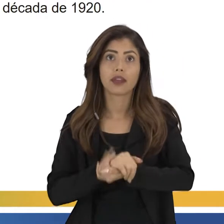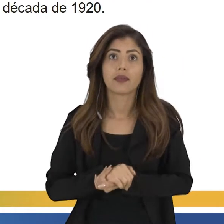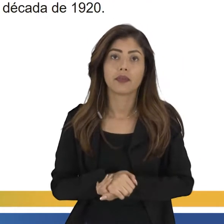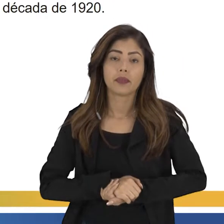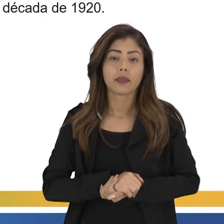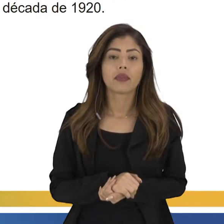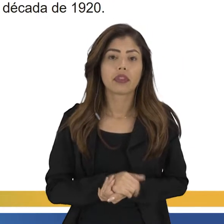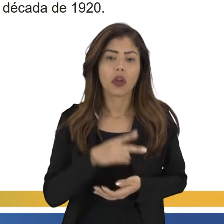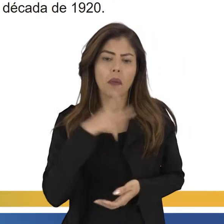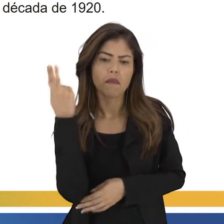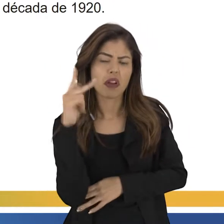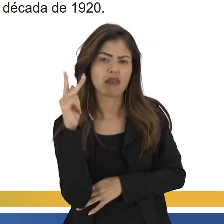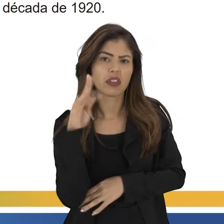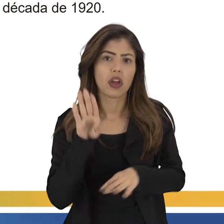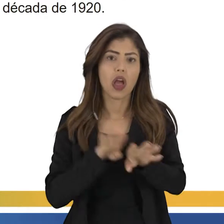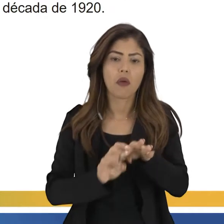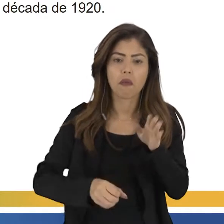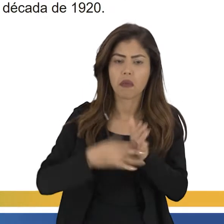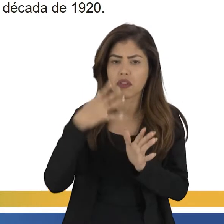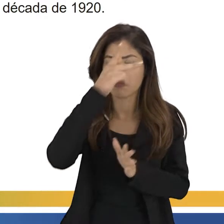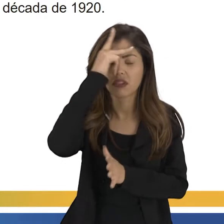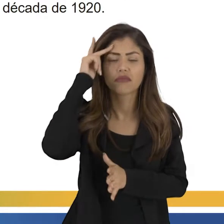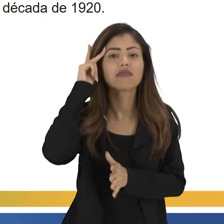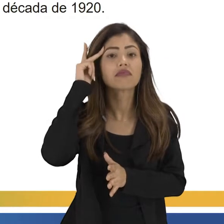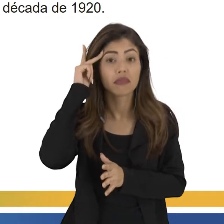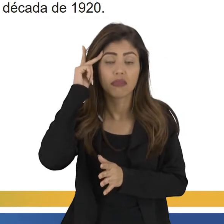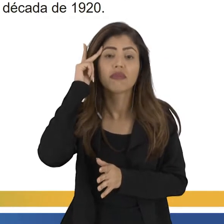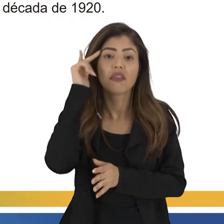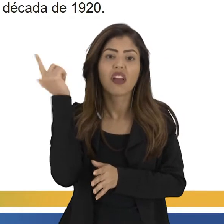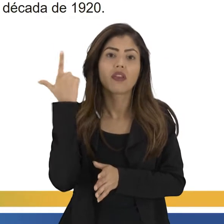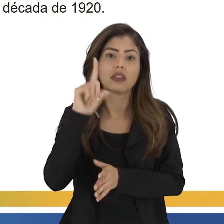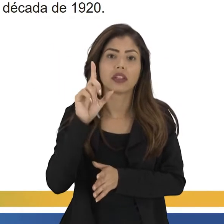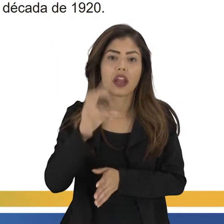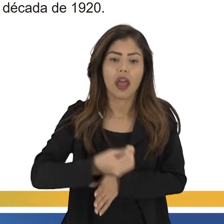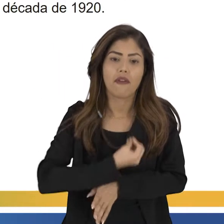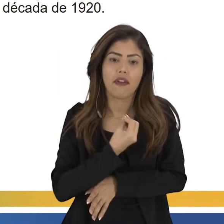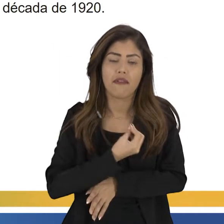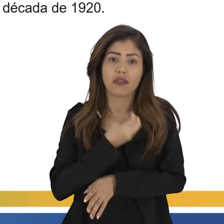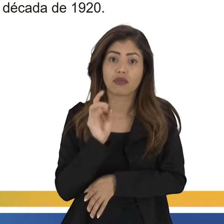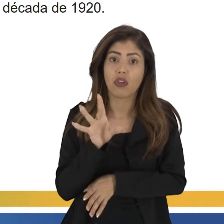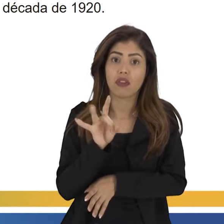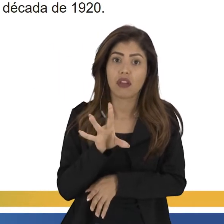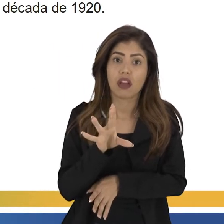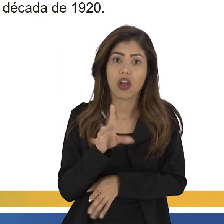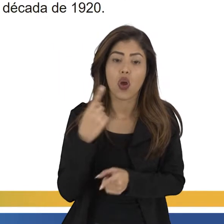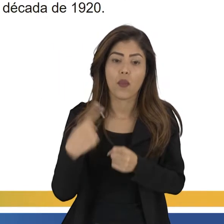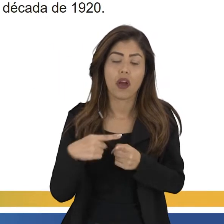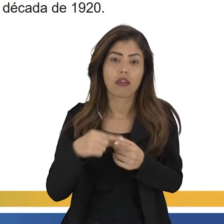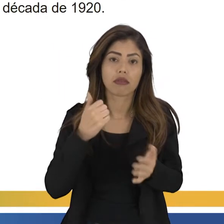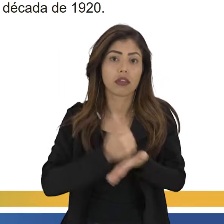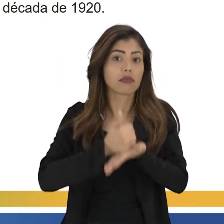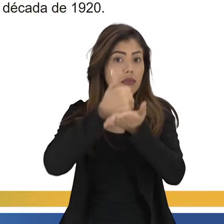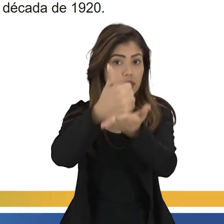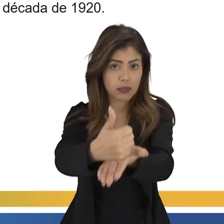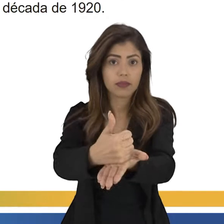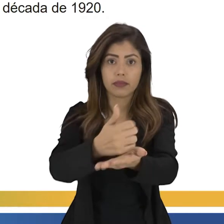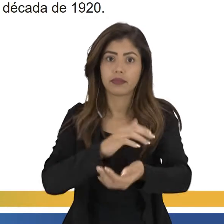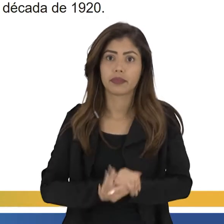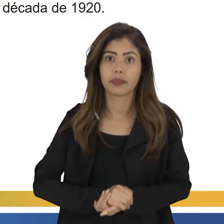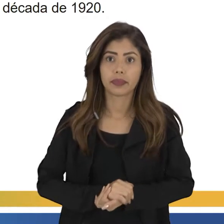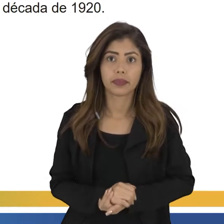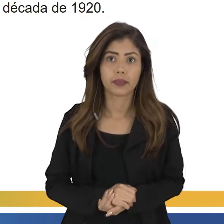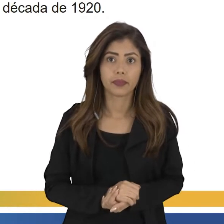vermelha. Então, foi um período que muitas pessoas, elas conseguiram sobreviver por conta dessas doações. Essa